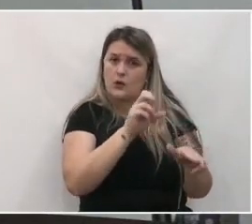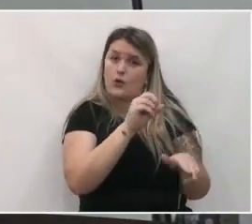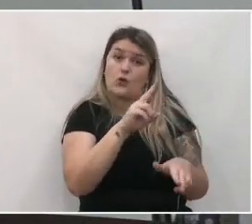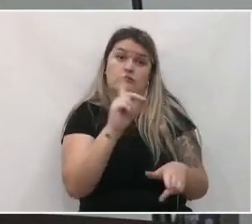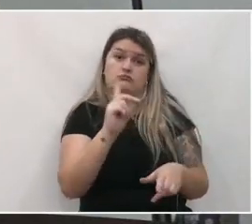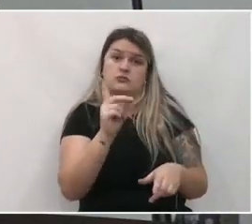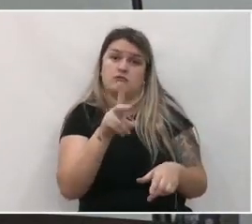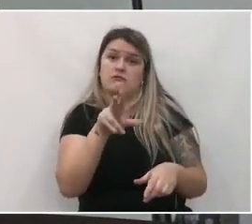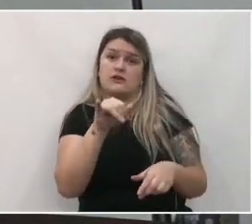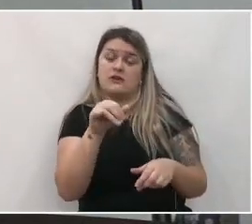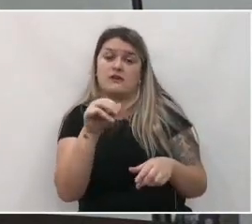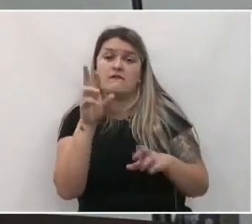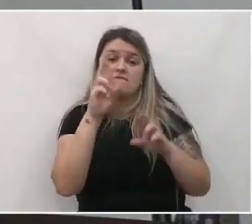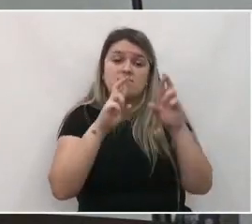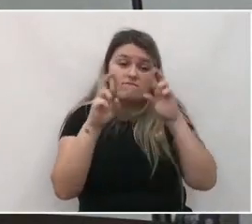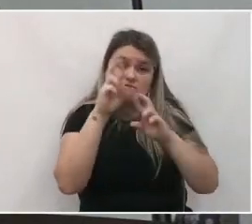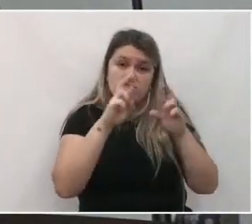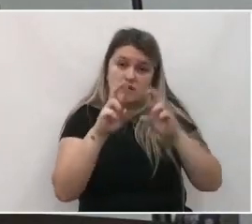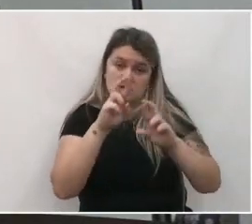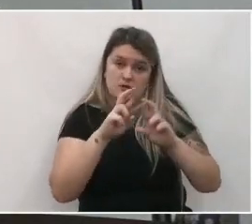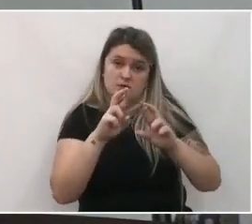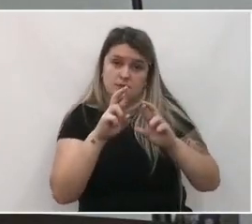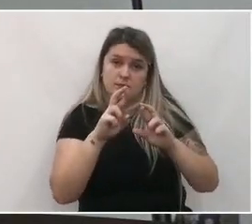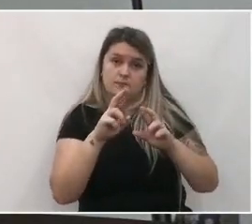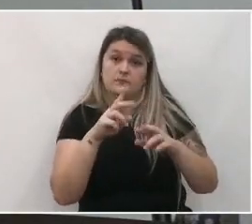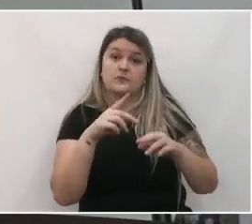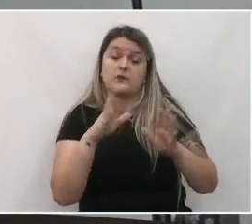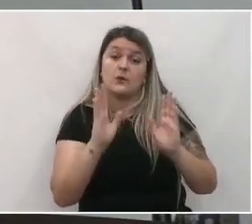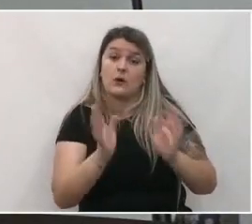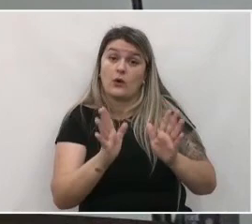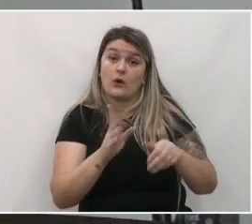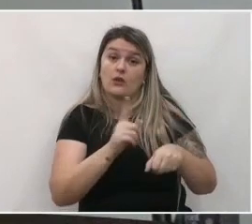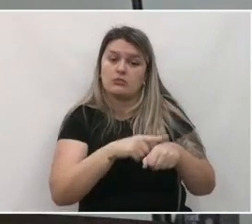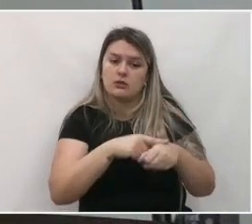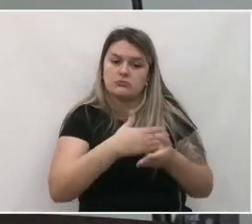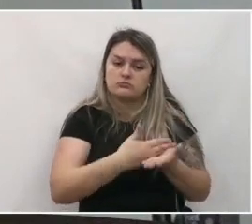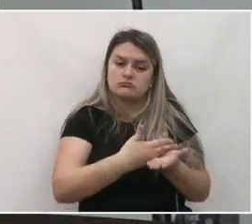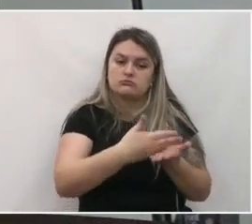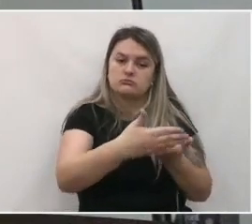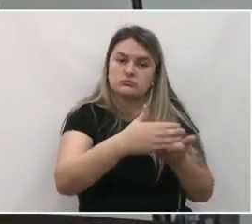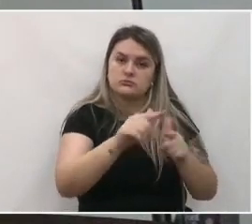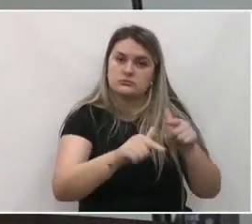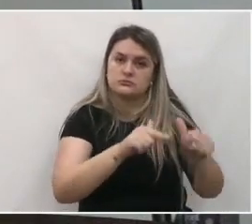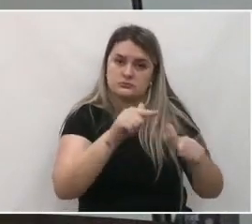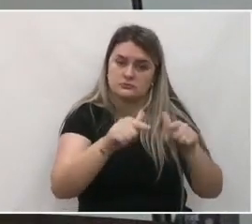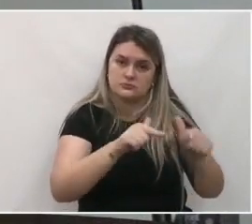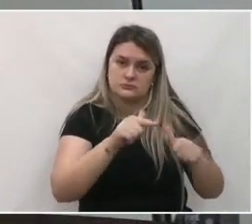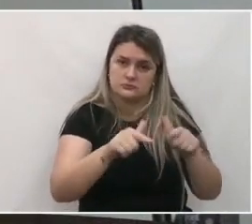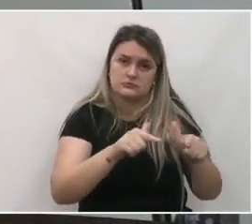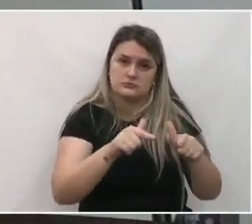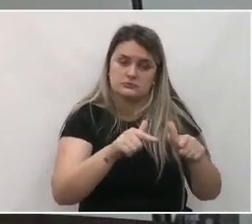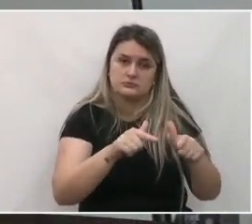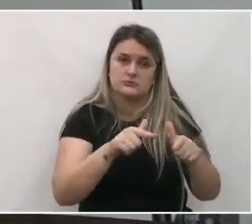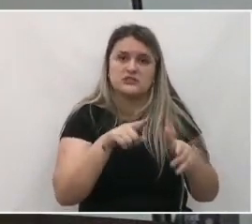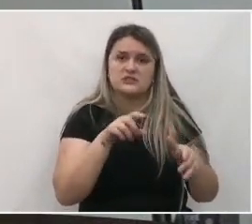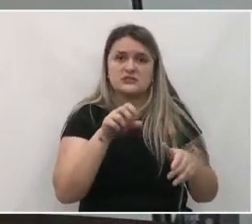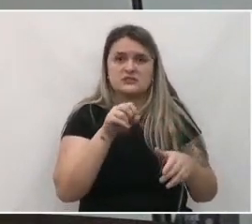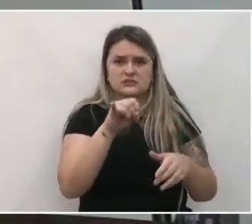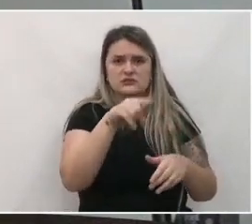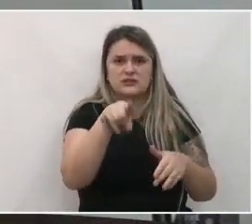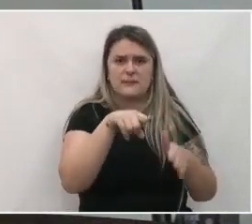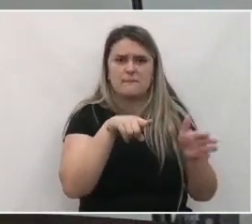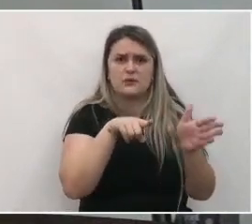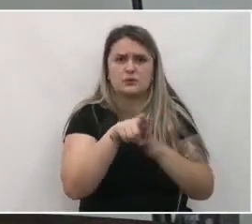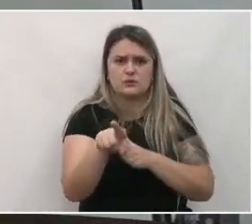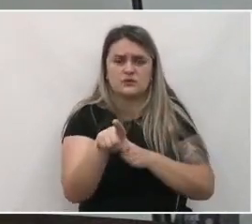ou se a gente vai revisar algumas questões. Então, a gente está agora em um momento inicial dos trabalhos onde esse tipo de pergunta que nem do